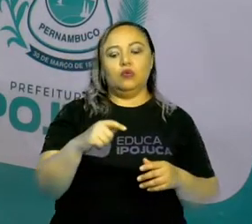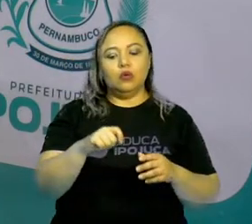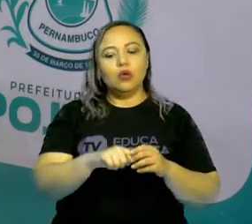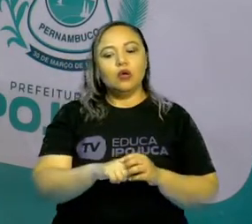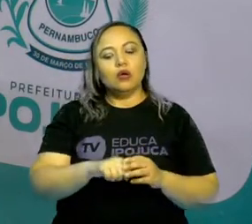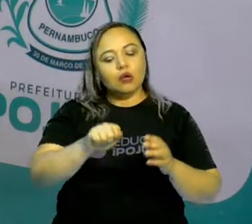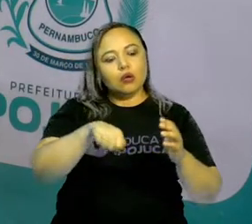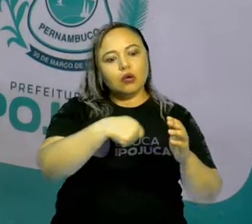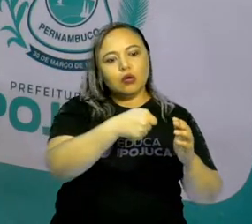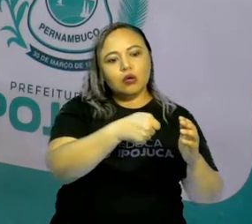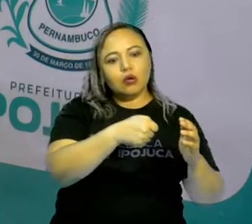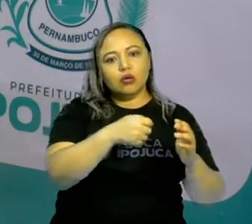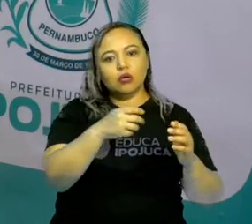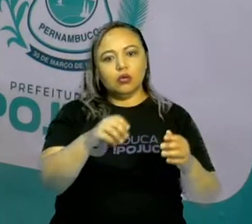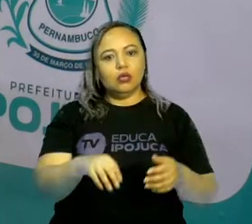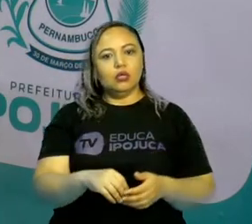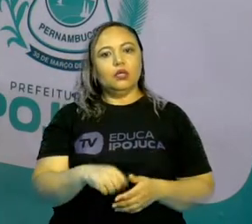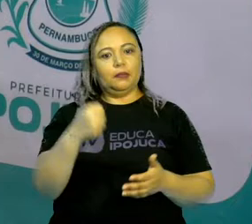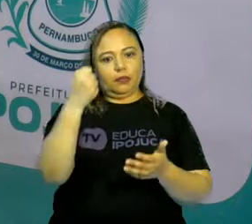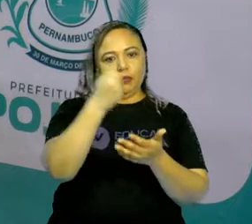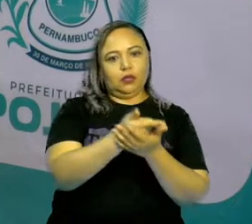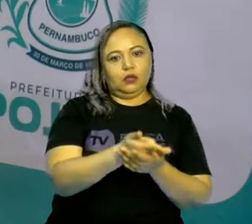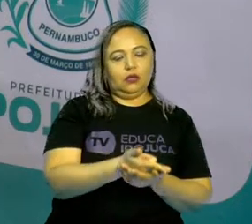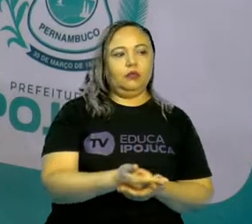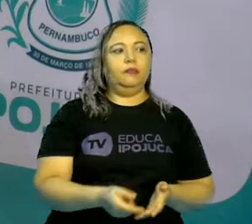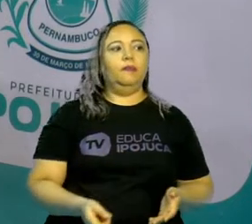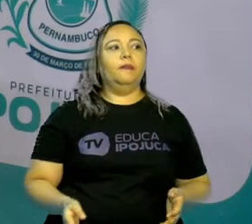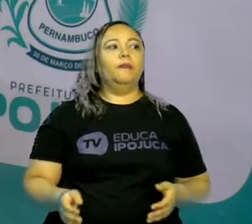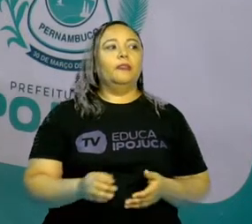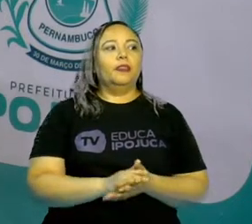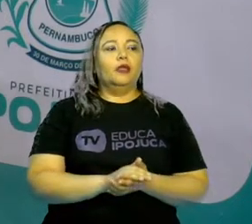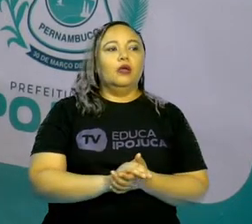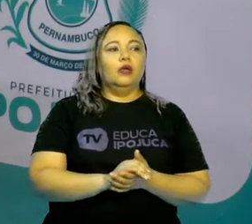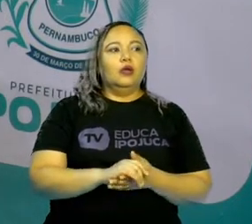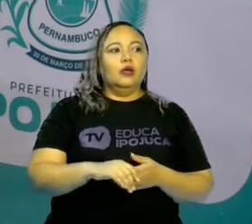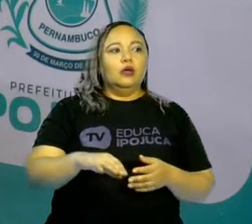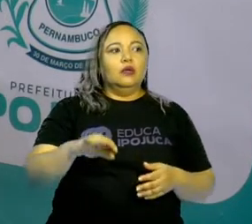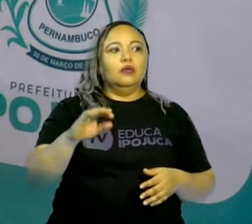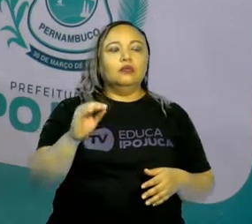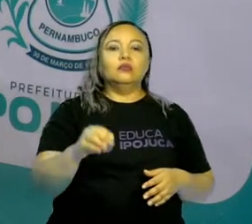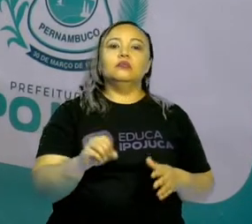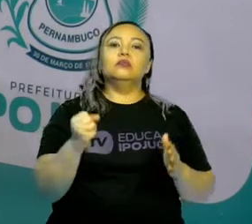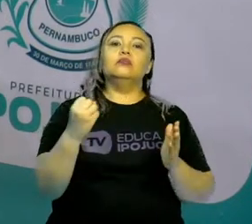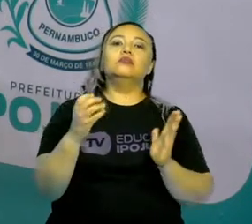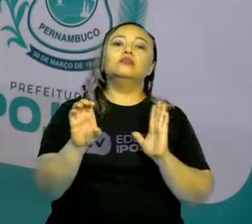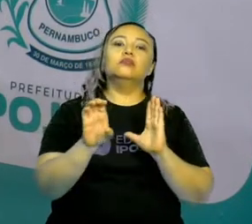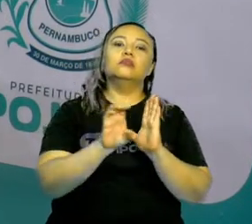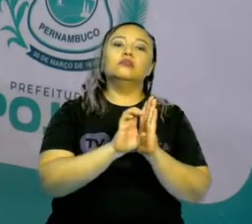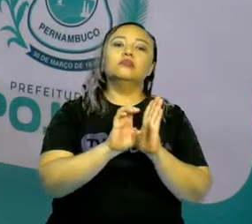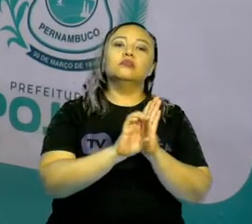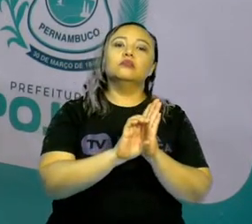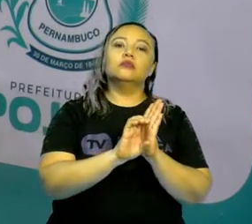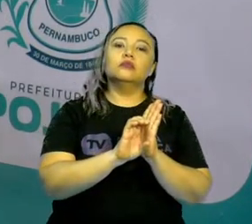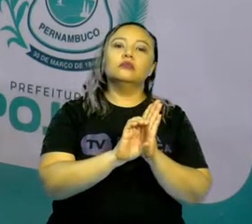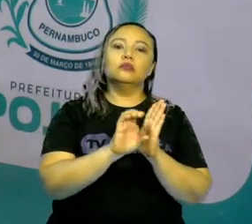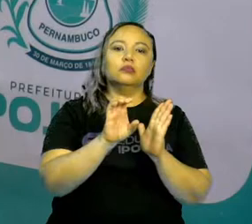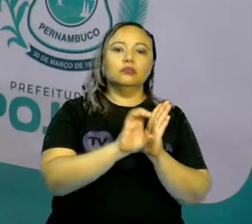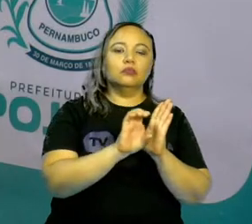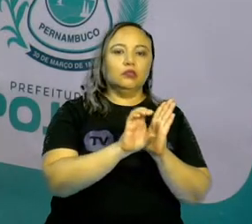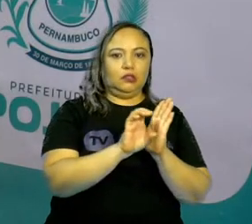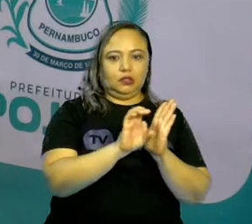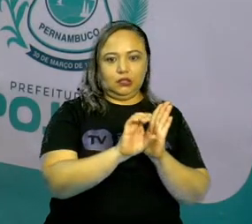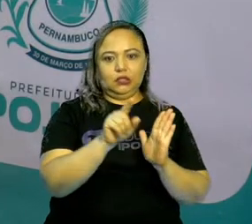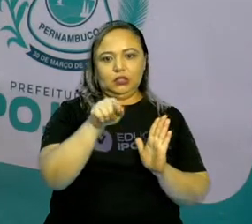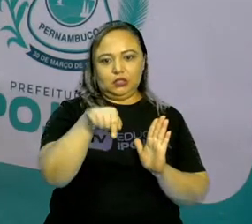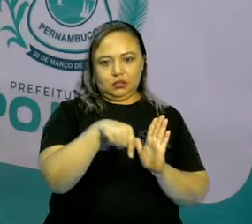todo mês. E às vezes aumenta, não isso? Então, mas esses são códigos que a sociedade nos